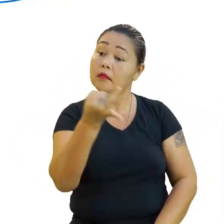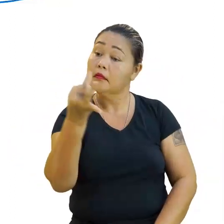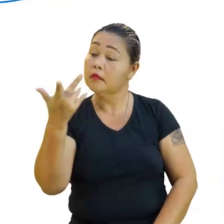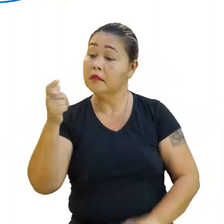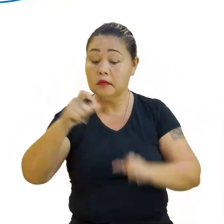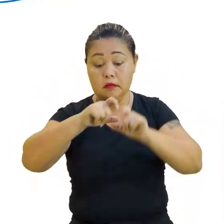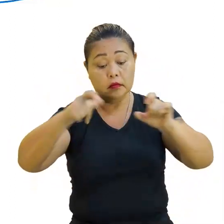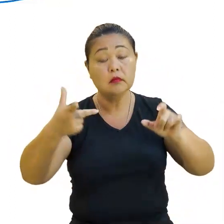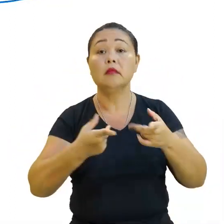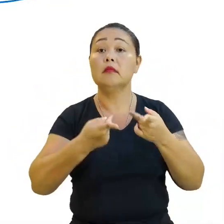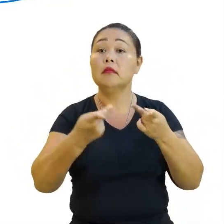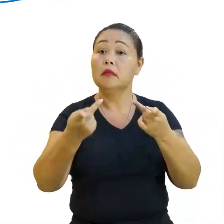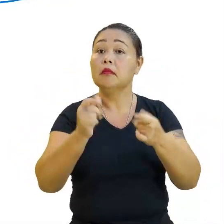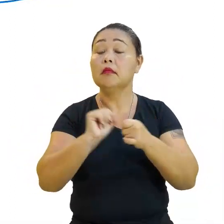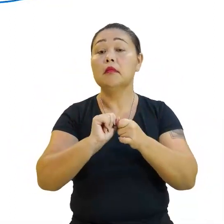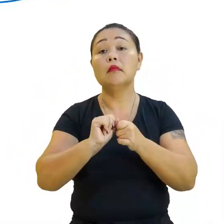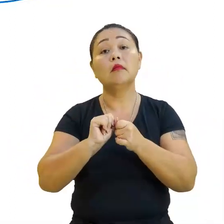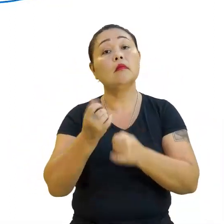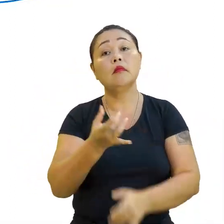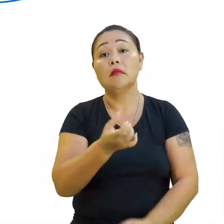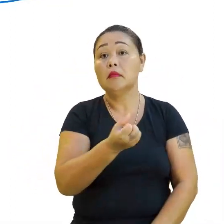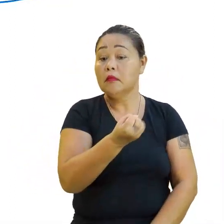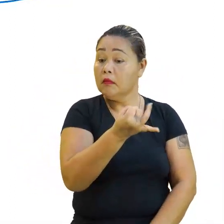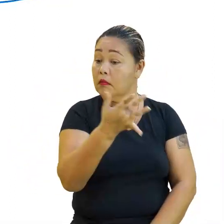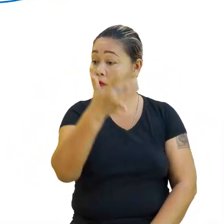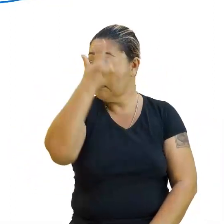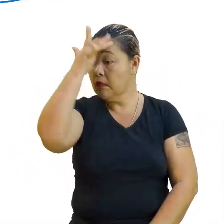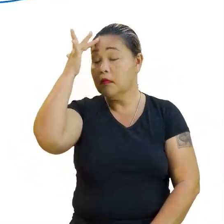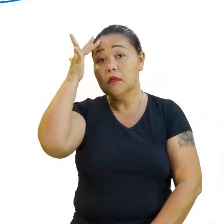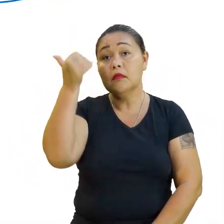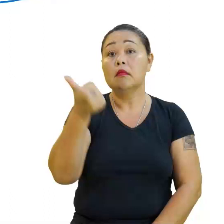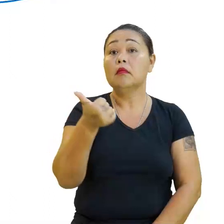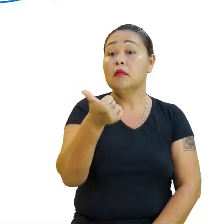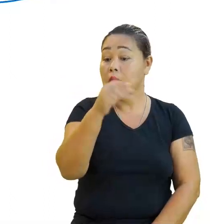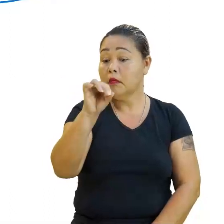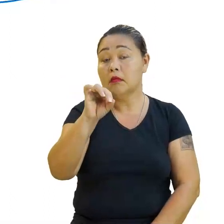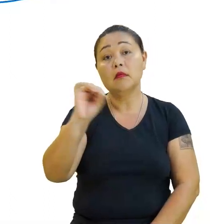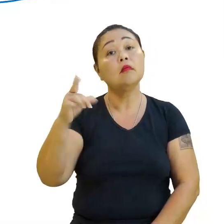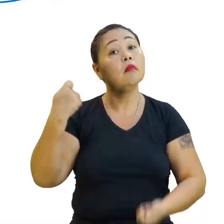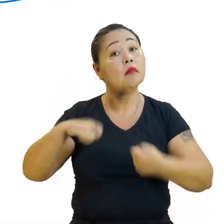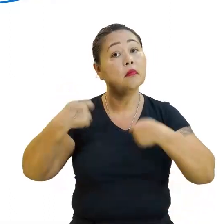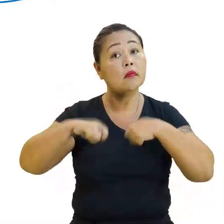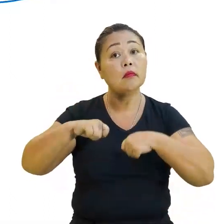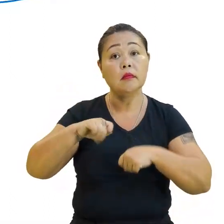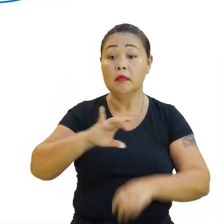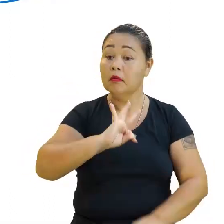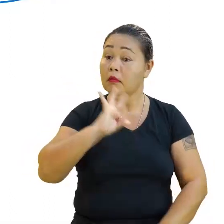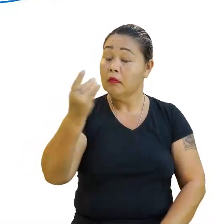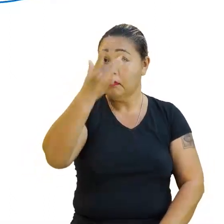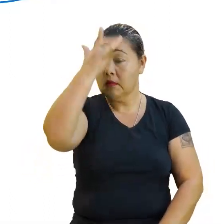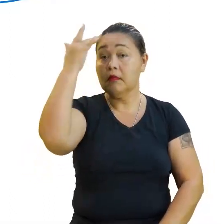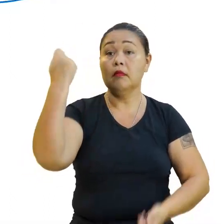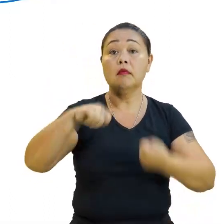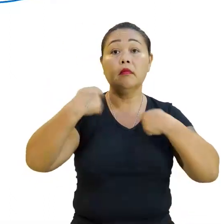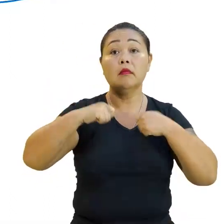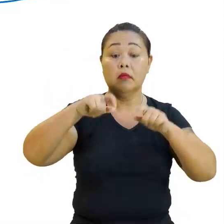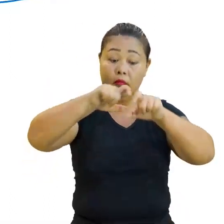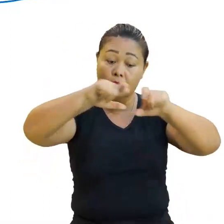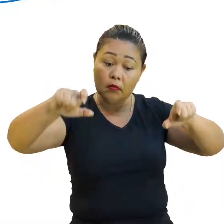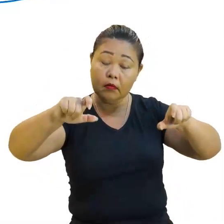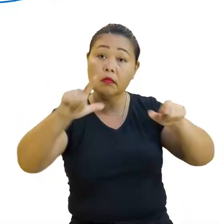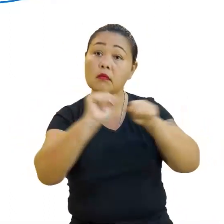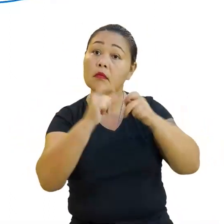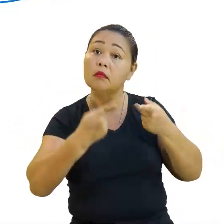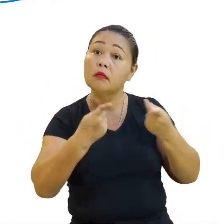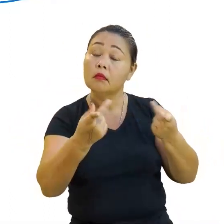vendidos, será a quantidade de pessoas que terá na festa. Nesse caso, todo mundo precisa do convite. Se não, não é. Nem os organizadores.